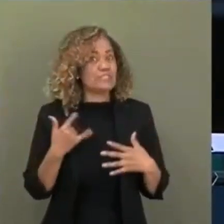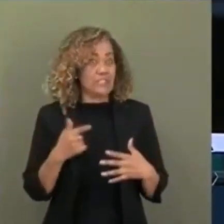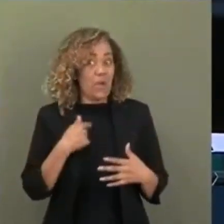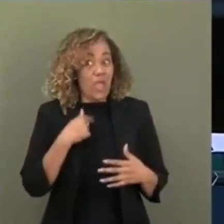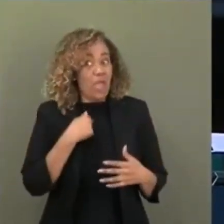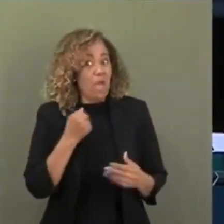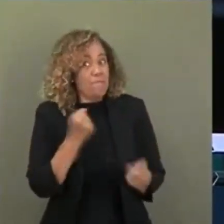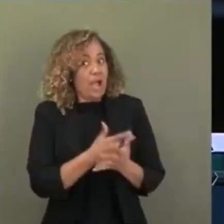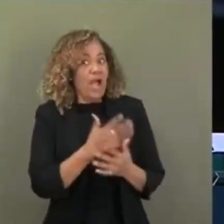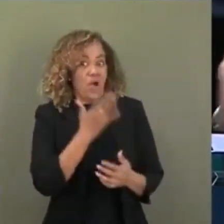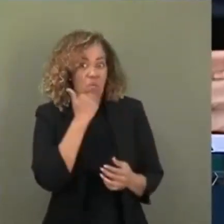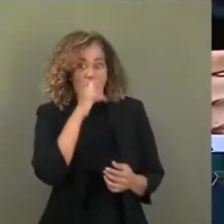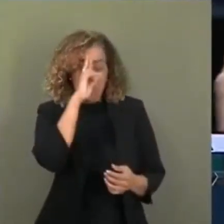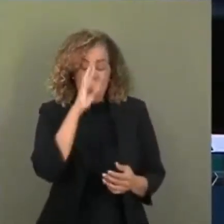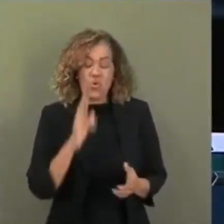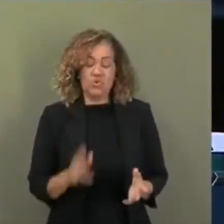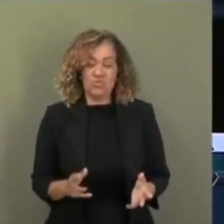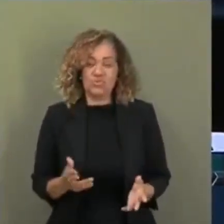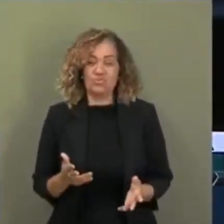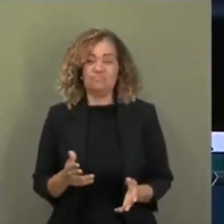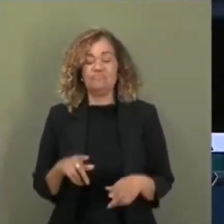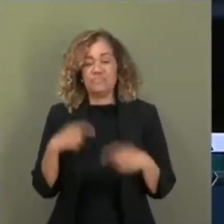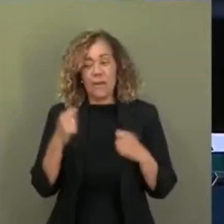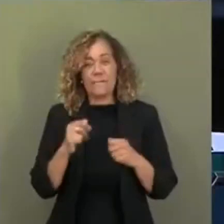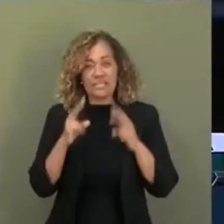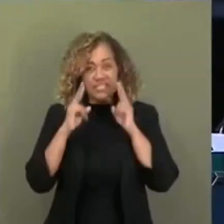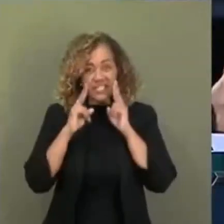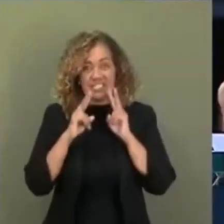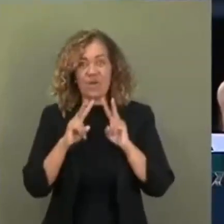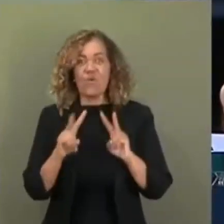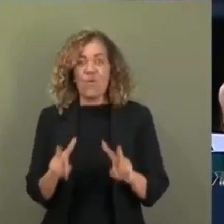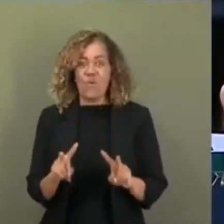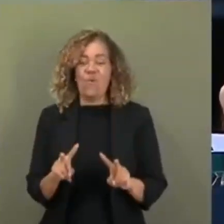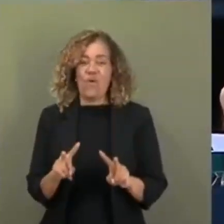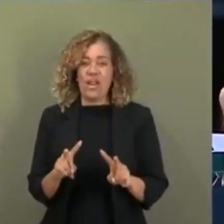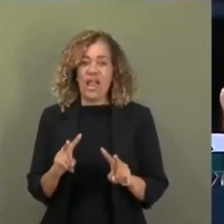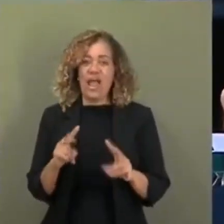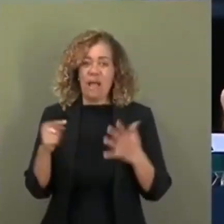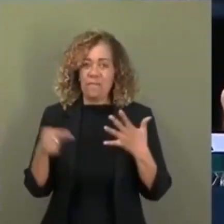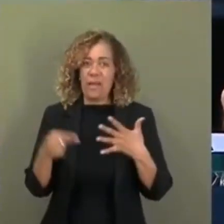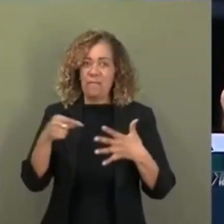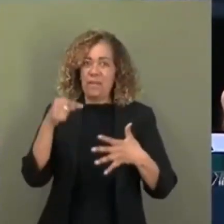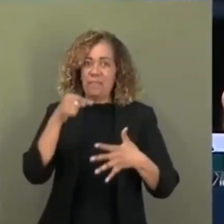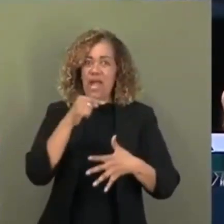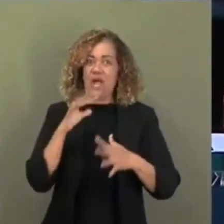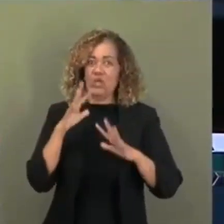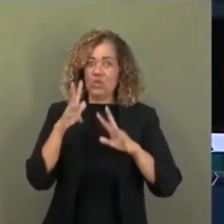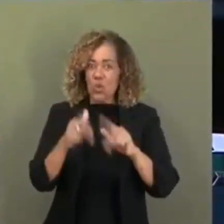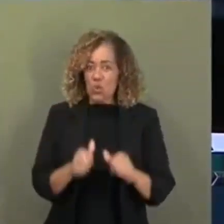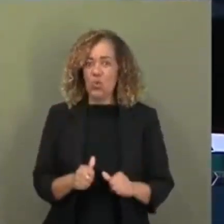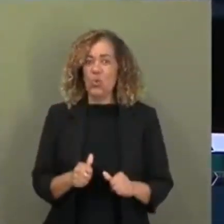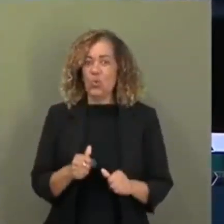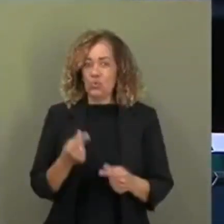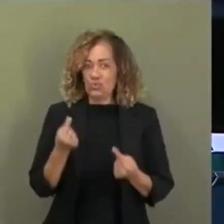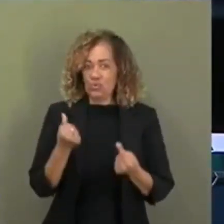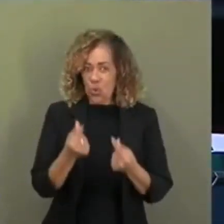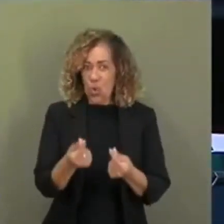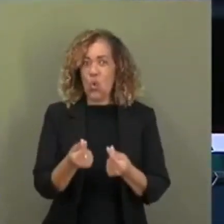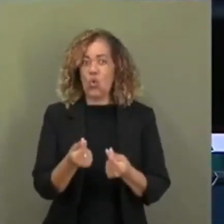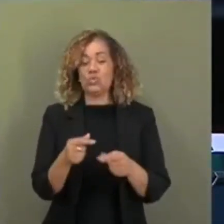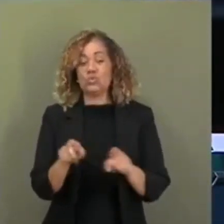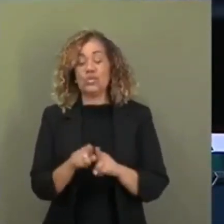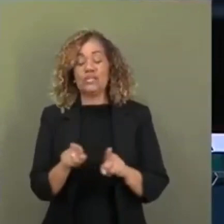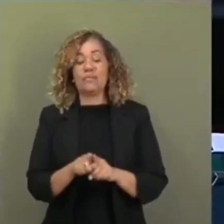Banco Central. Mas a gente está bem olhando toda essa parte de custos. A gente tem um tema do